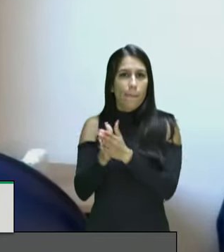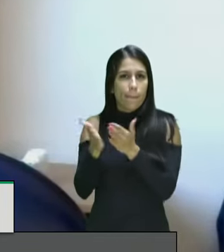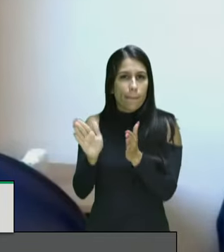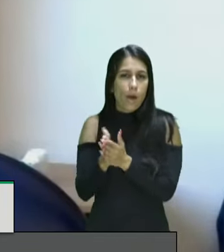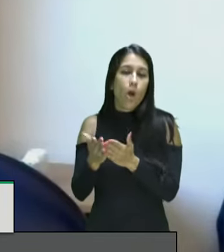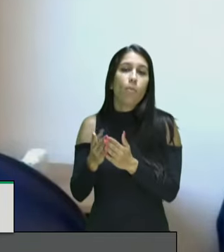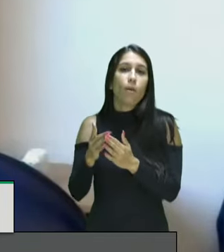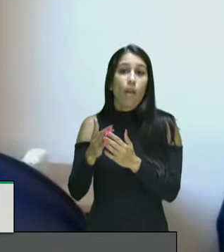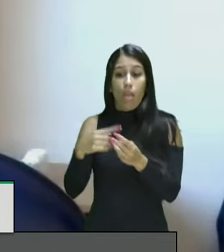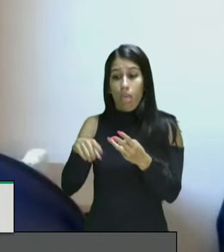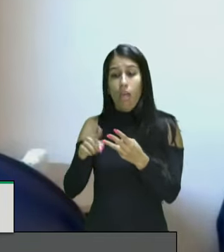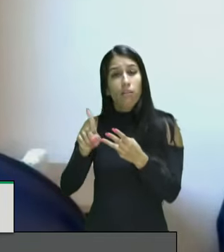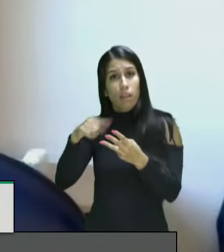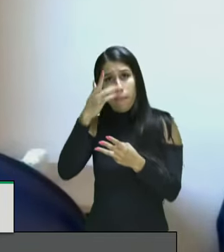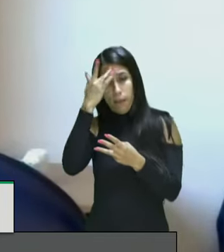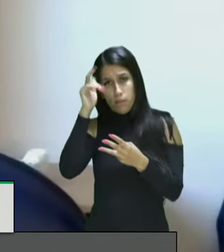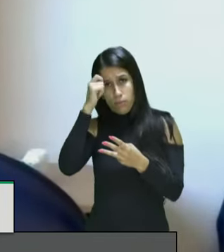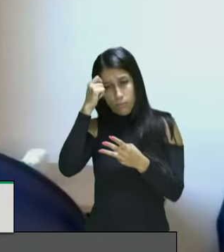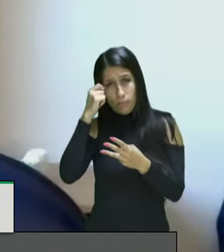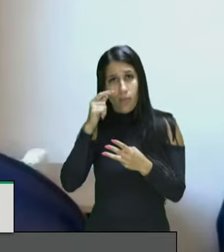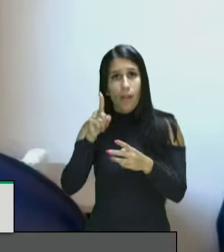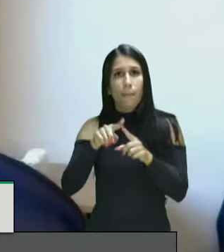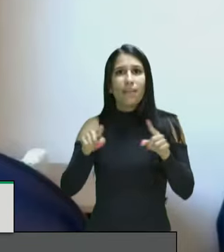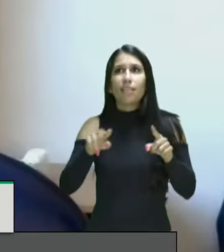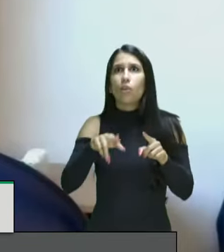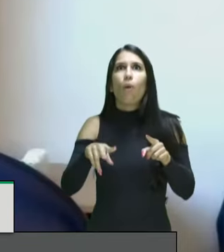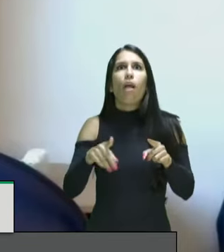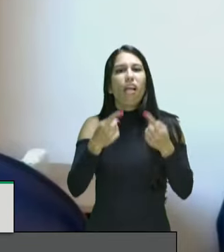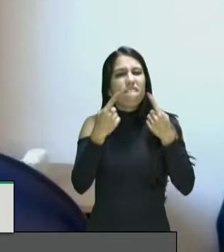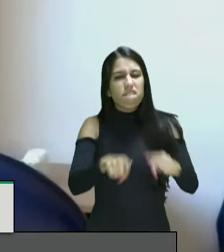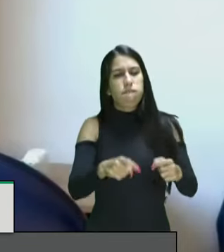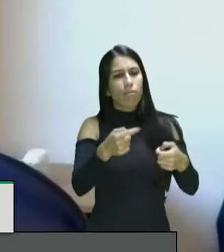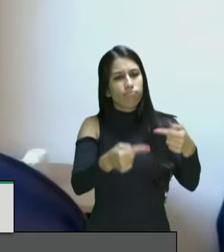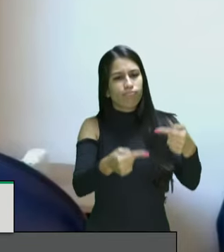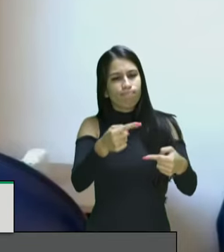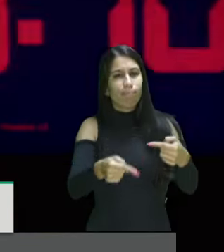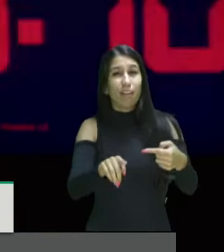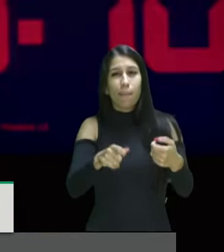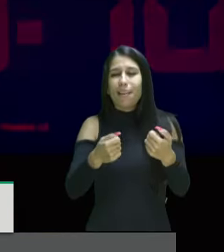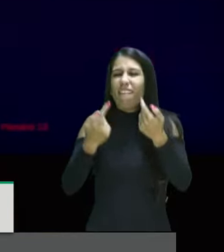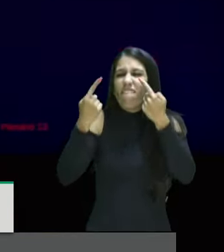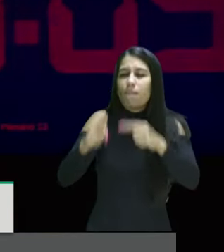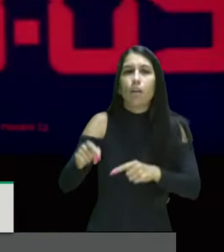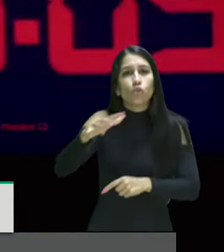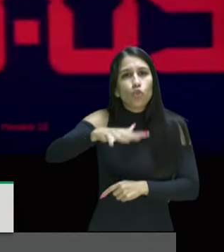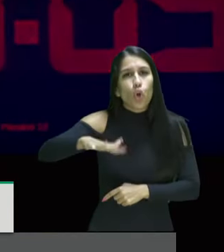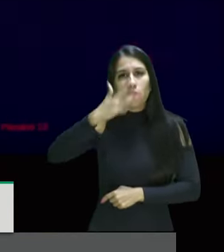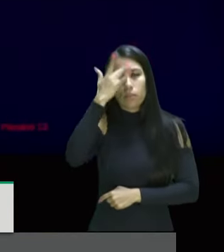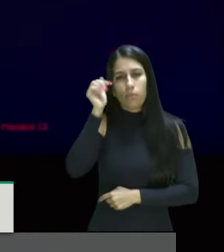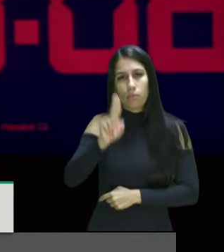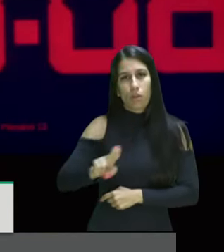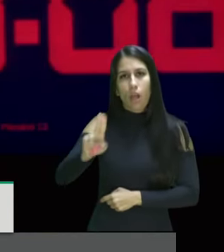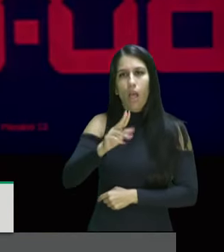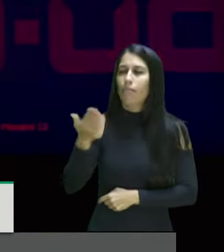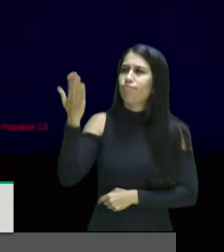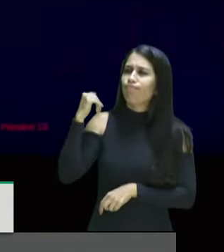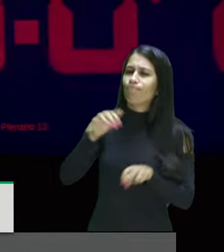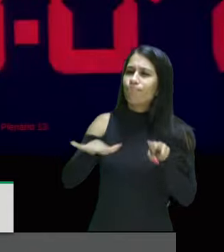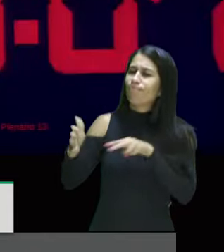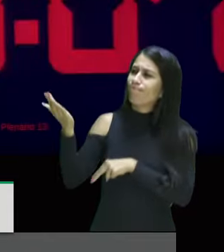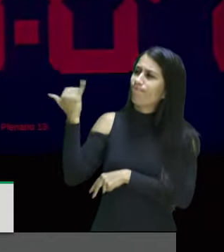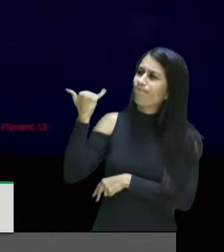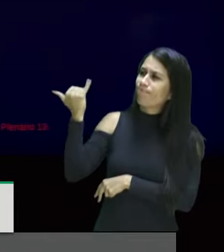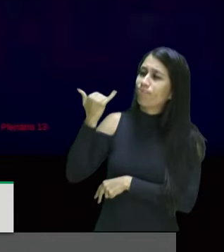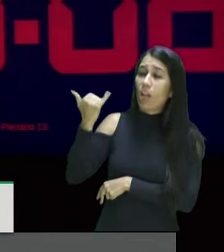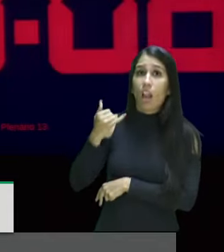não é necessário que o governo ataque essa política especificamente para eliminá-la basta atacar as universidades nós recebemos notícias nas últimas semanas de que muitas